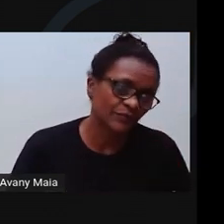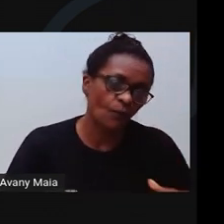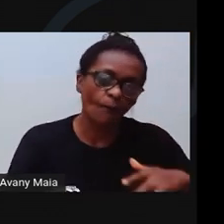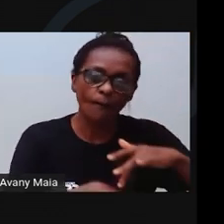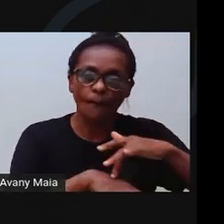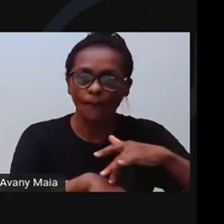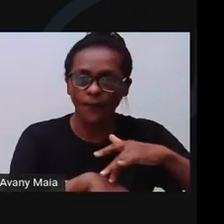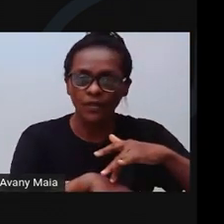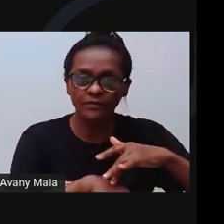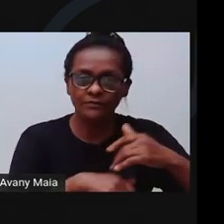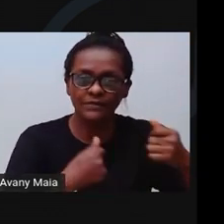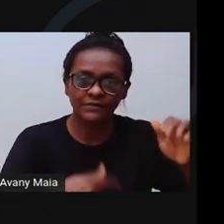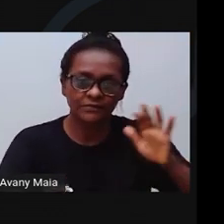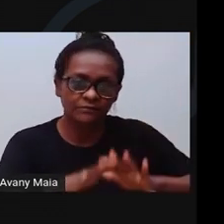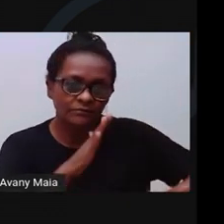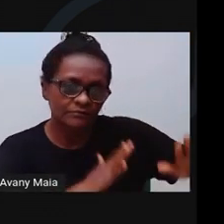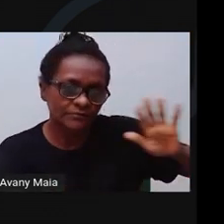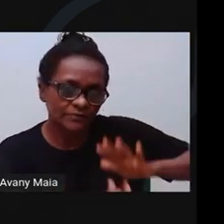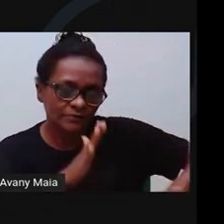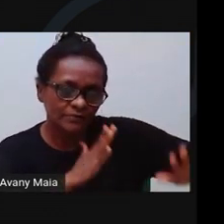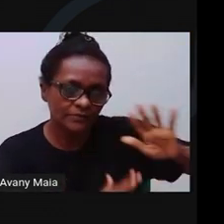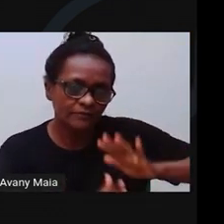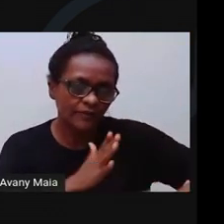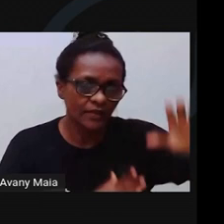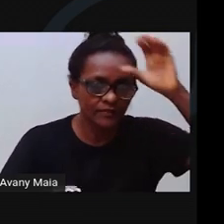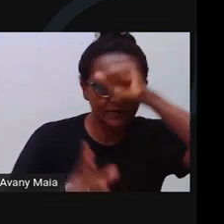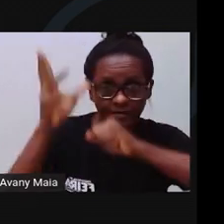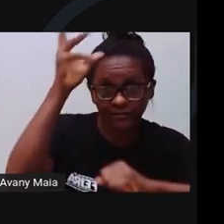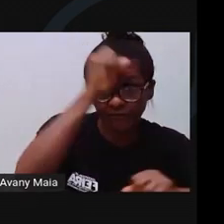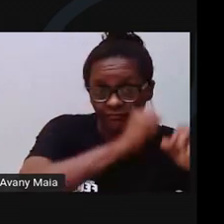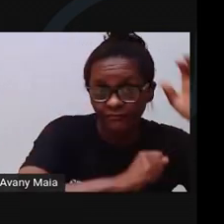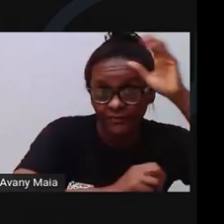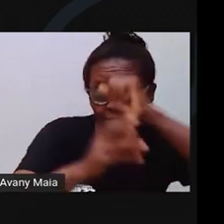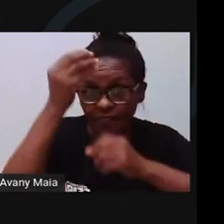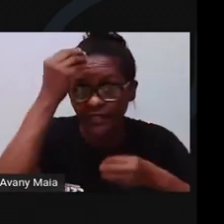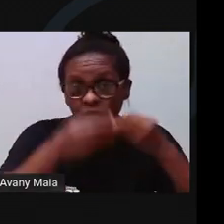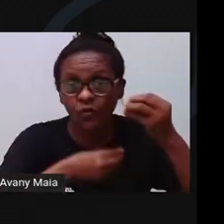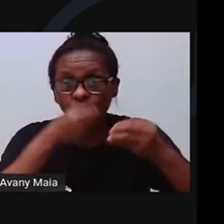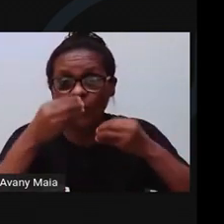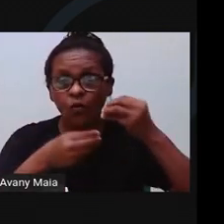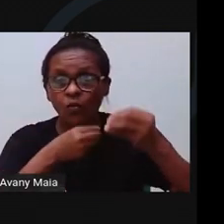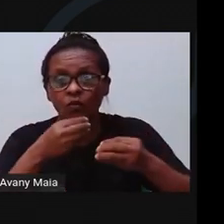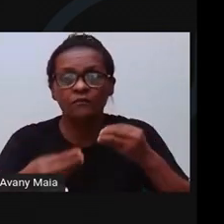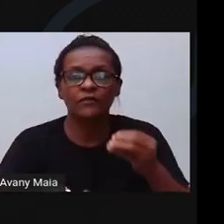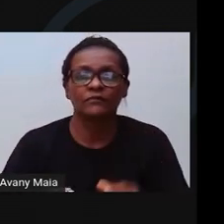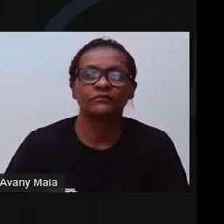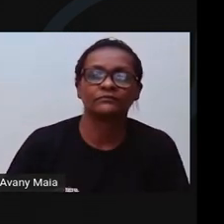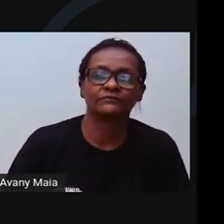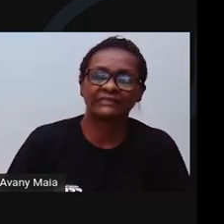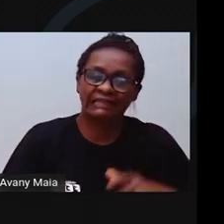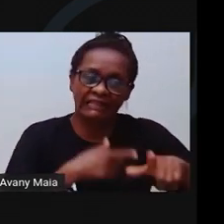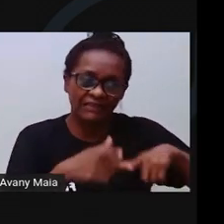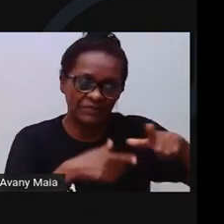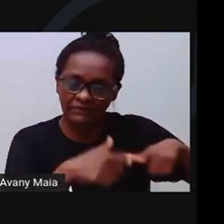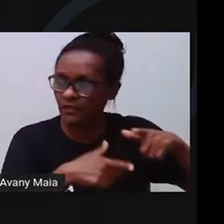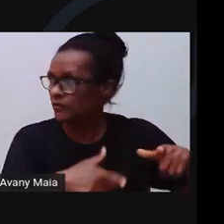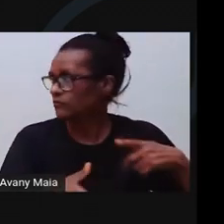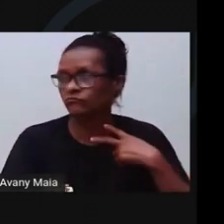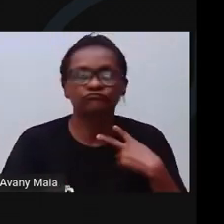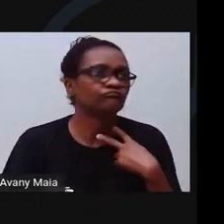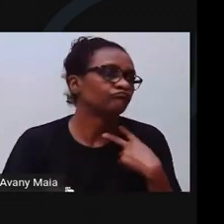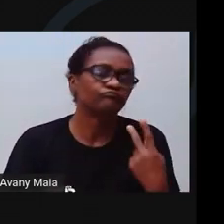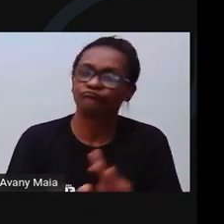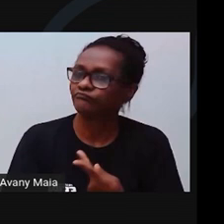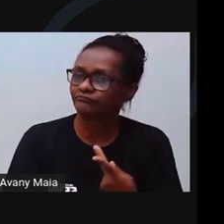depois dos 14 e se for como aprendiz. Essa é a raiz. Exploração do trabalho infantil. Diga não,